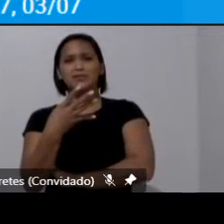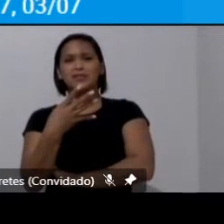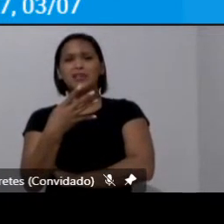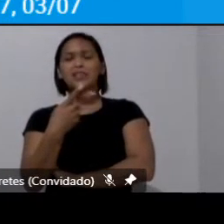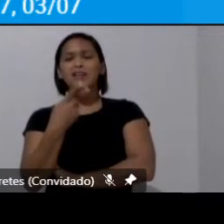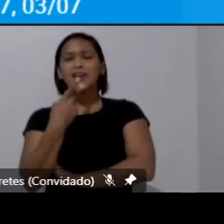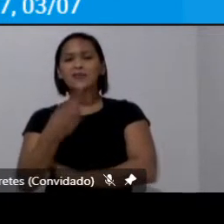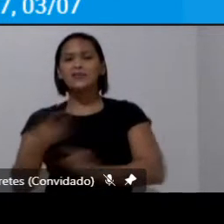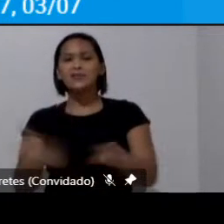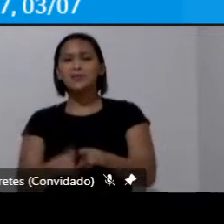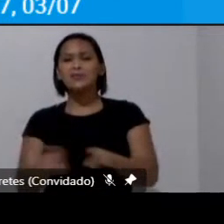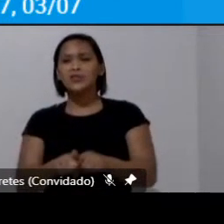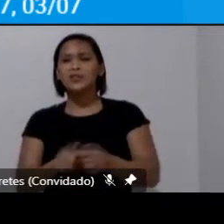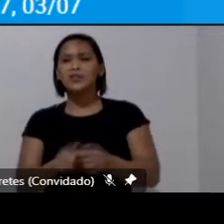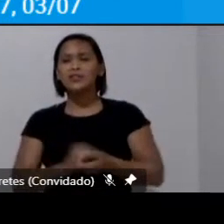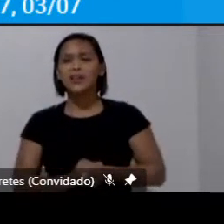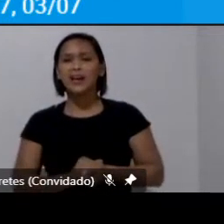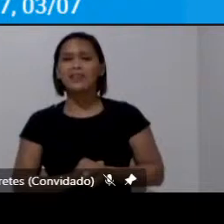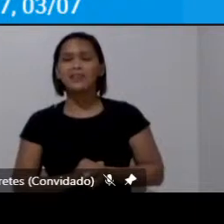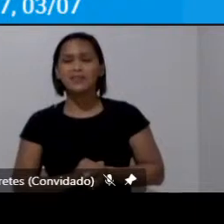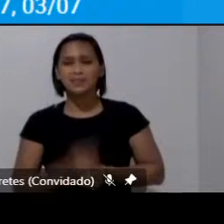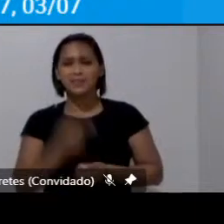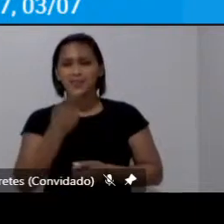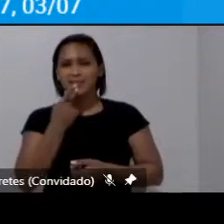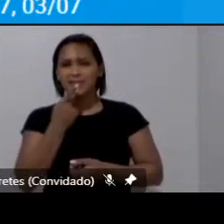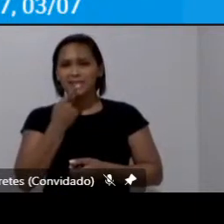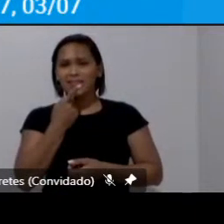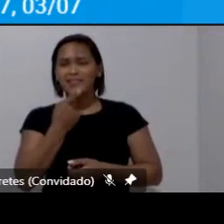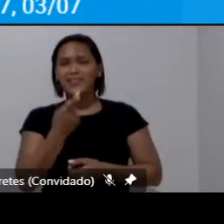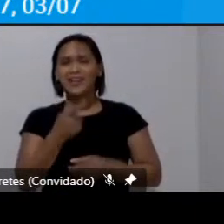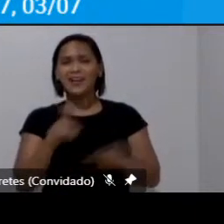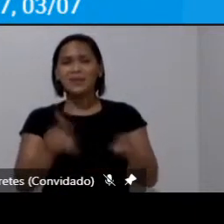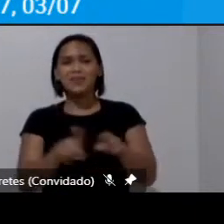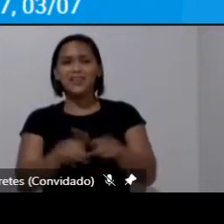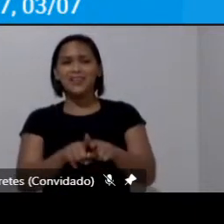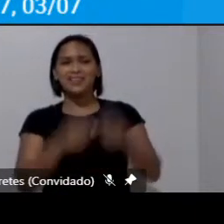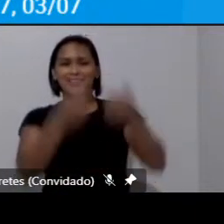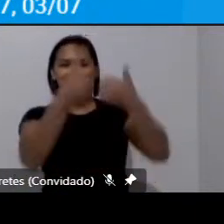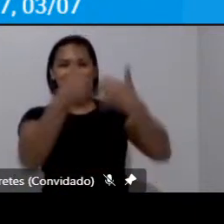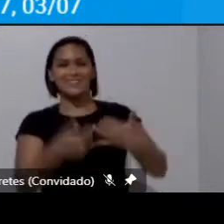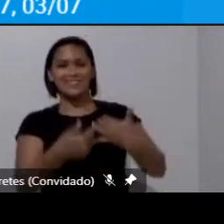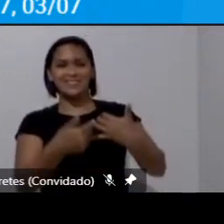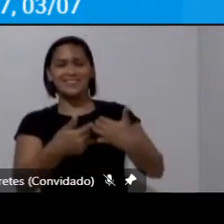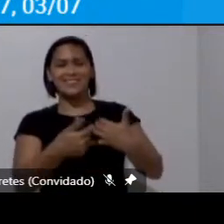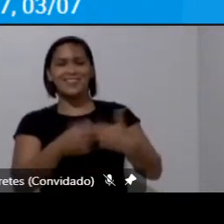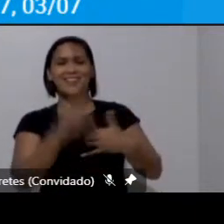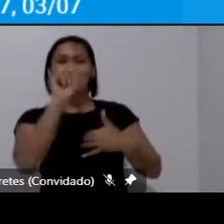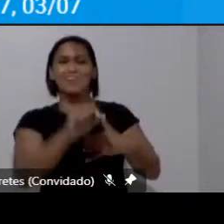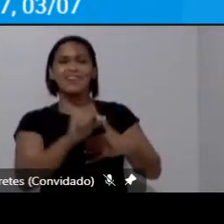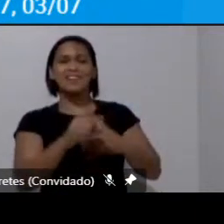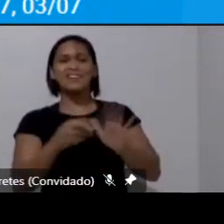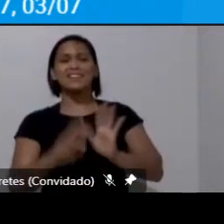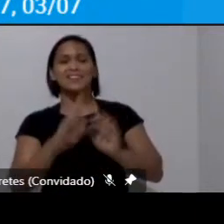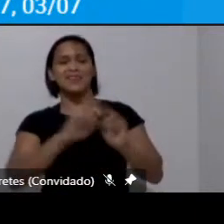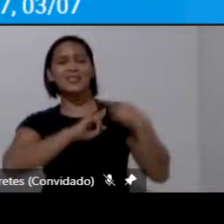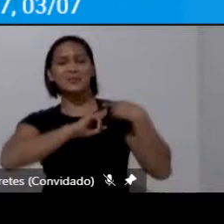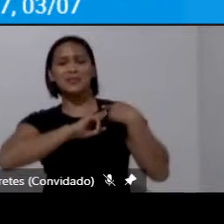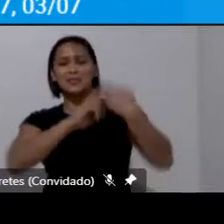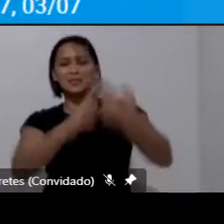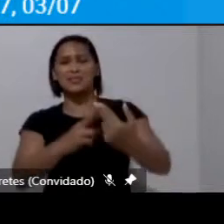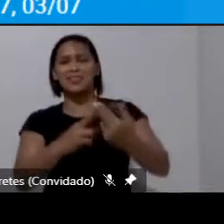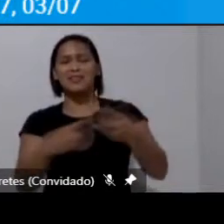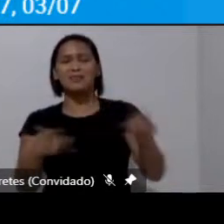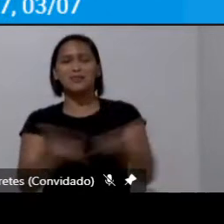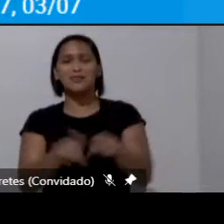encaminhadas aos setores públicos às representações de classe porque